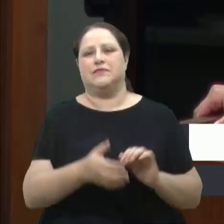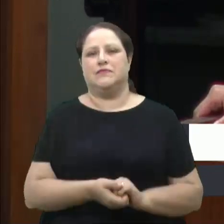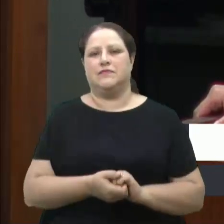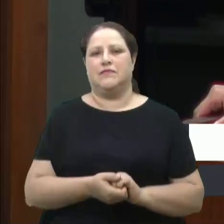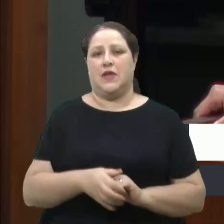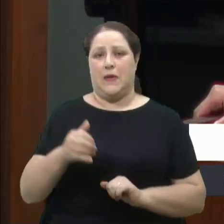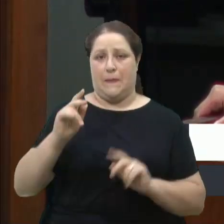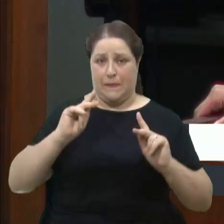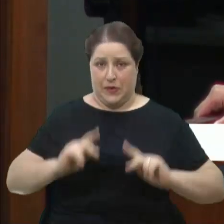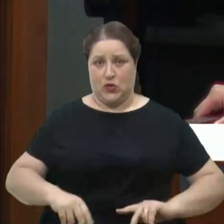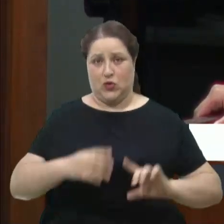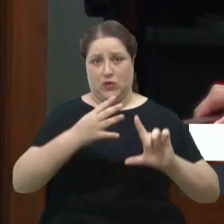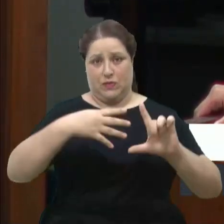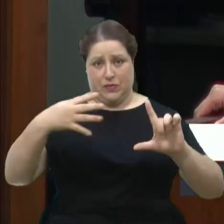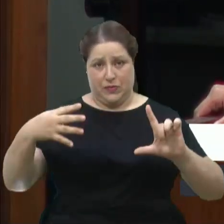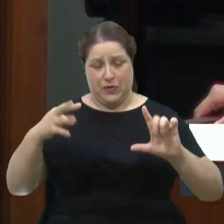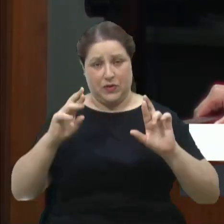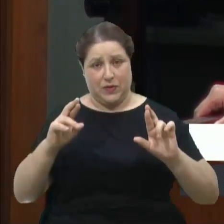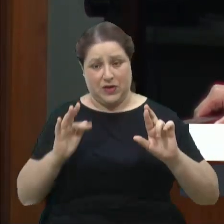37 anos.